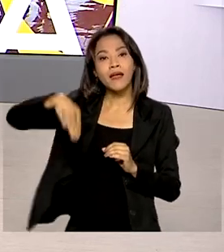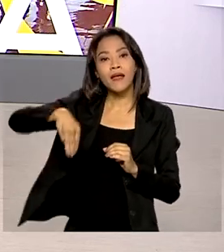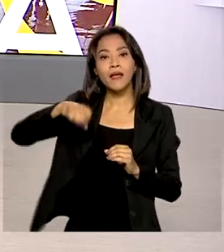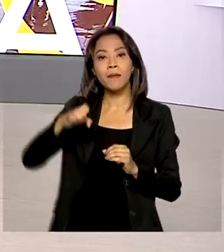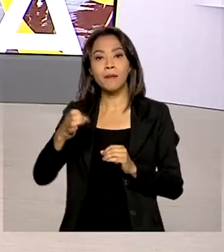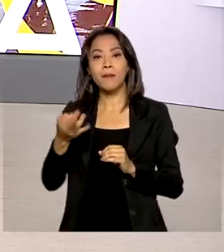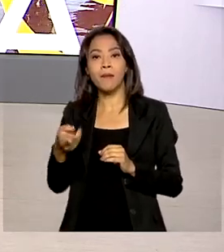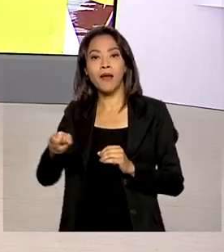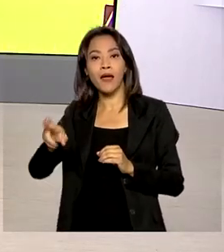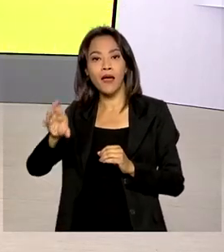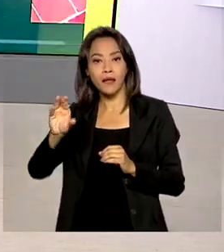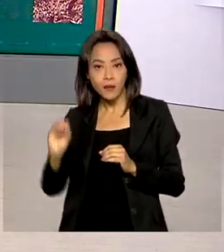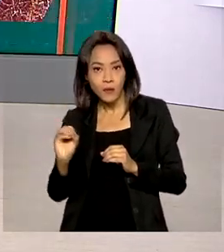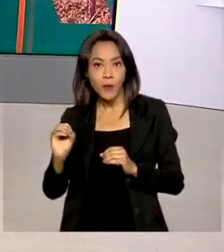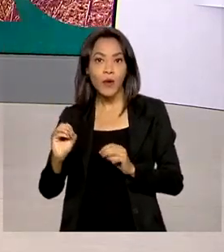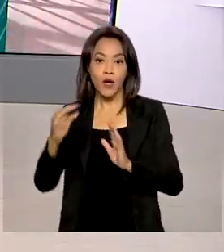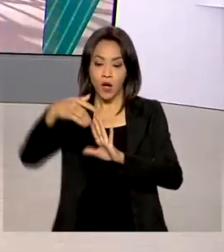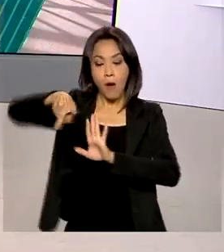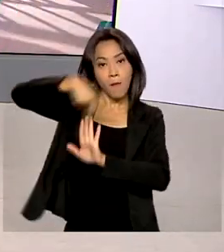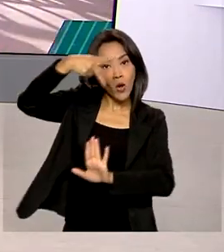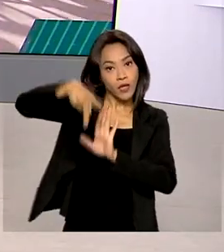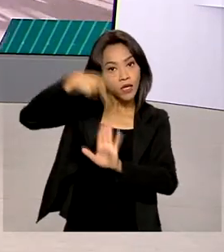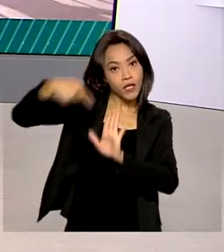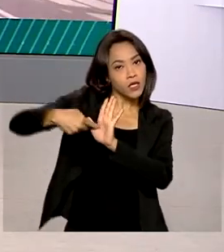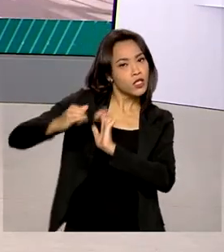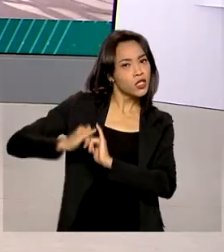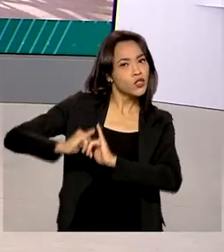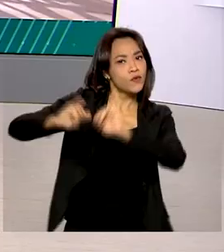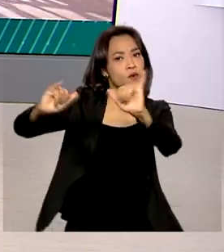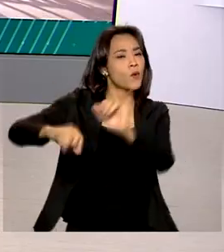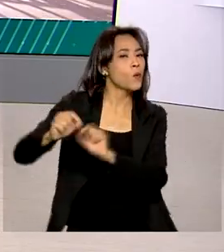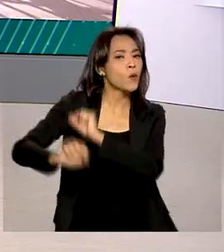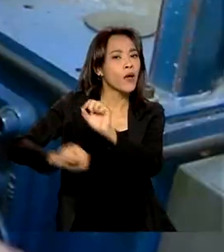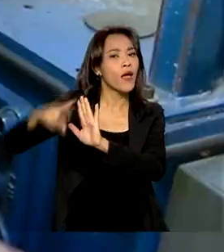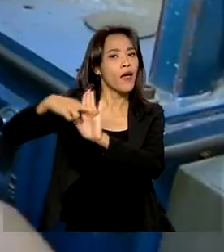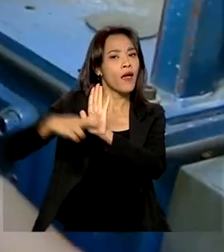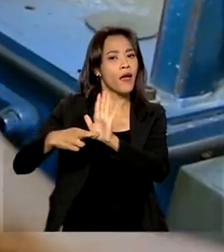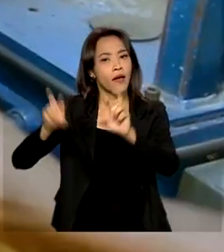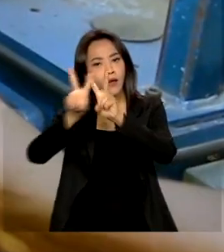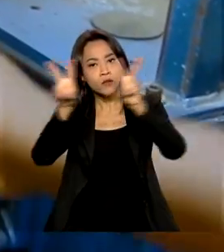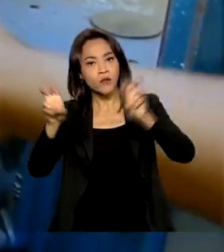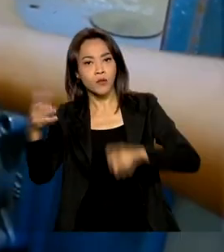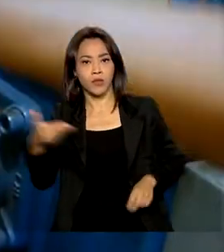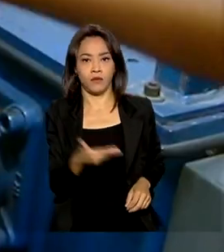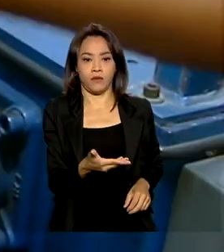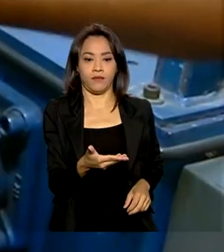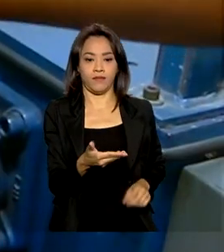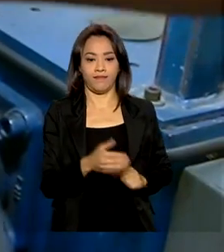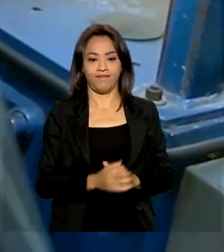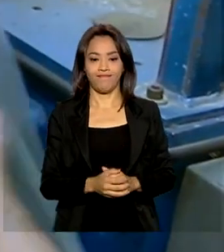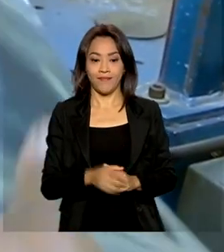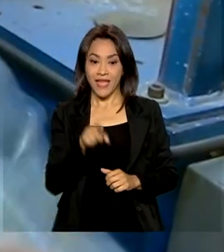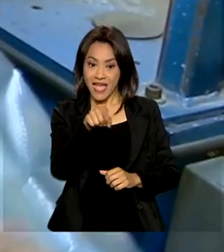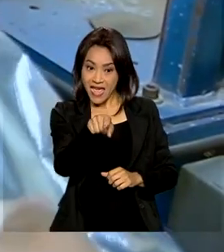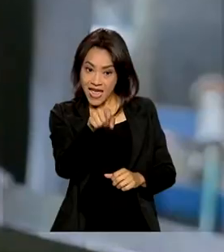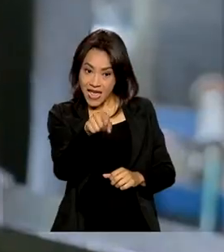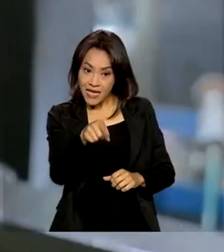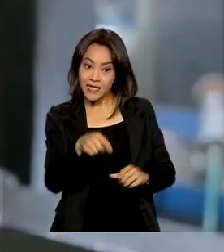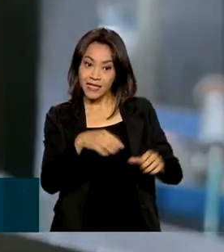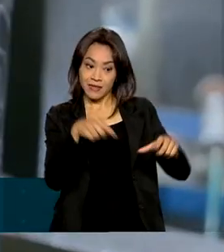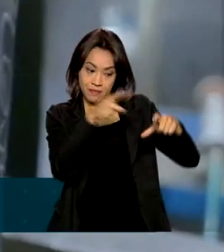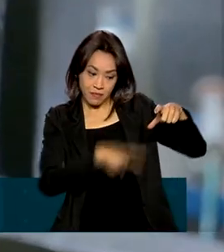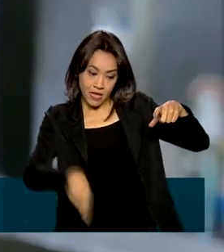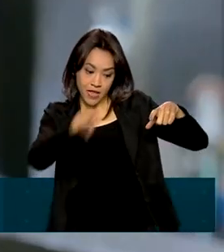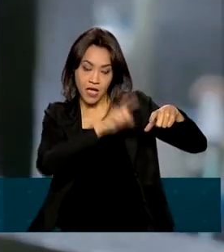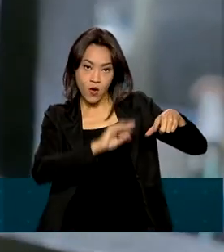Tecnologia, publicou uma portaria que reforça as regras para o setor. O pneu recalchutado é muito